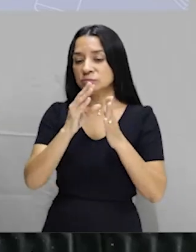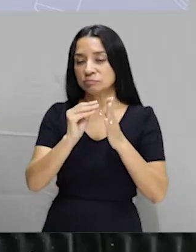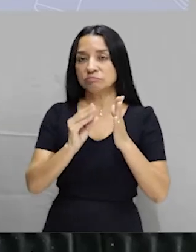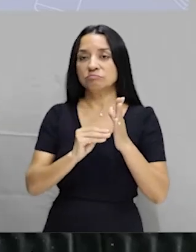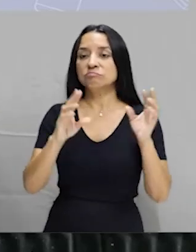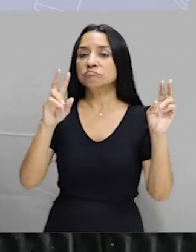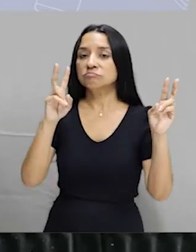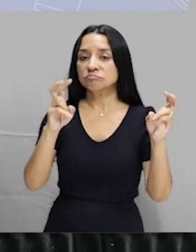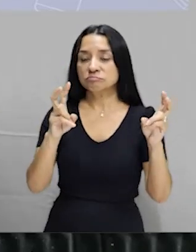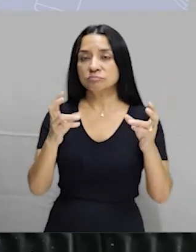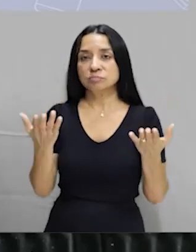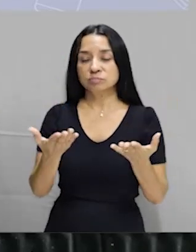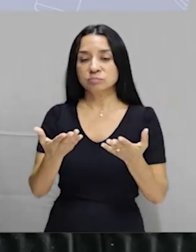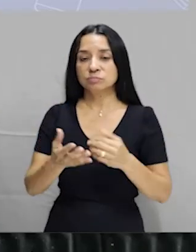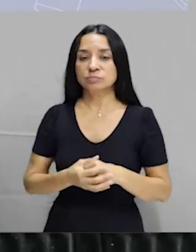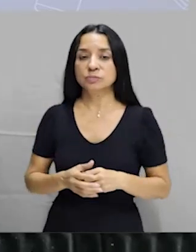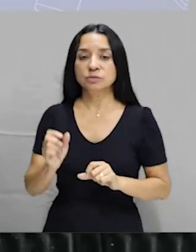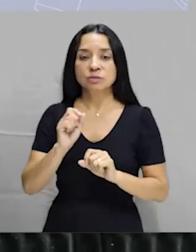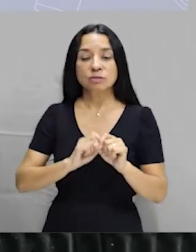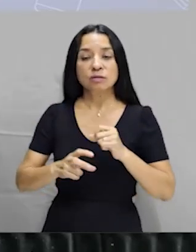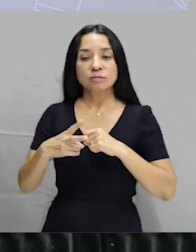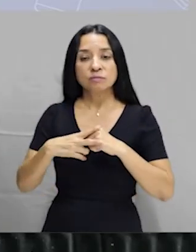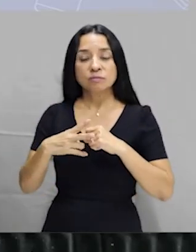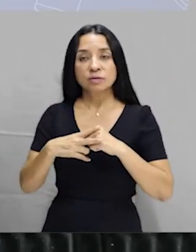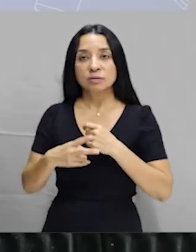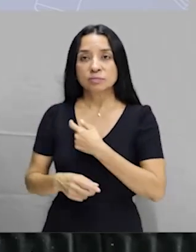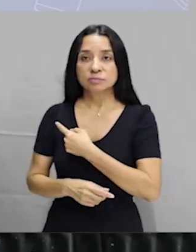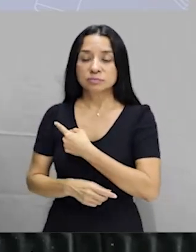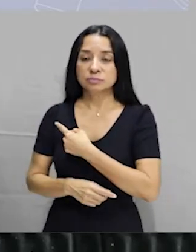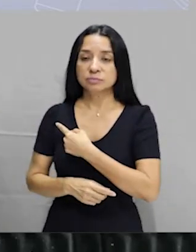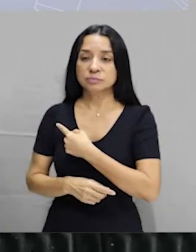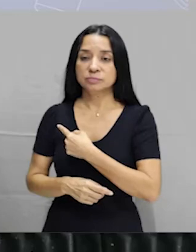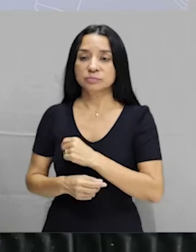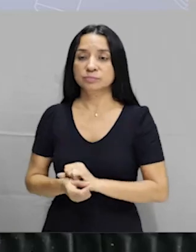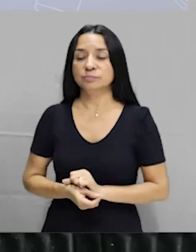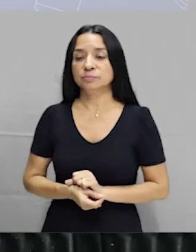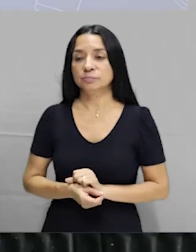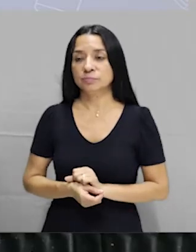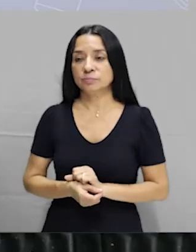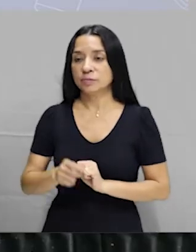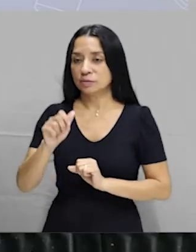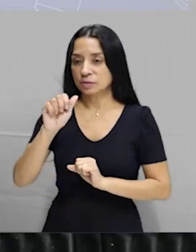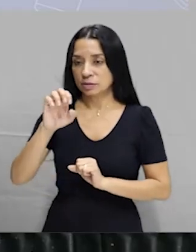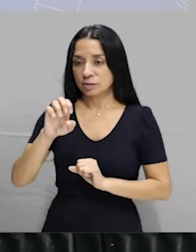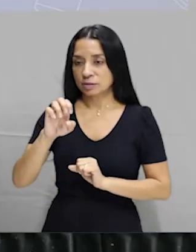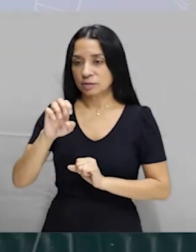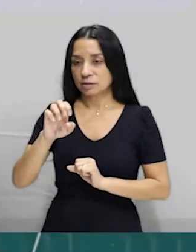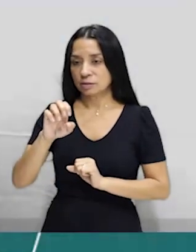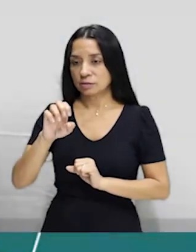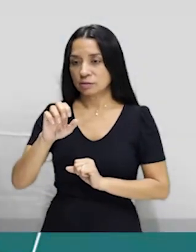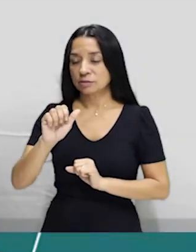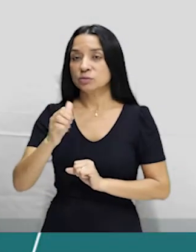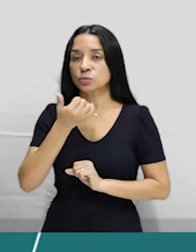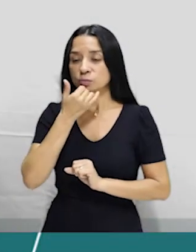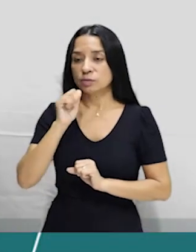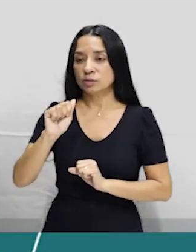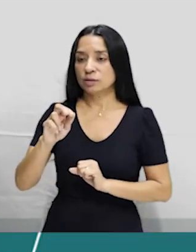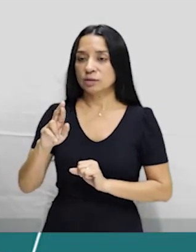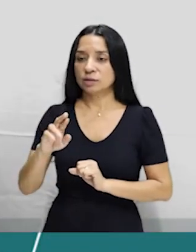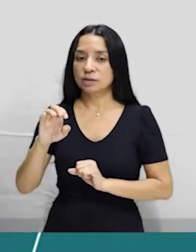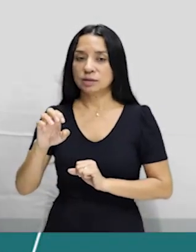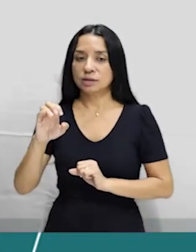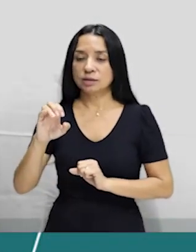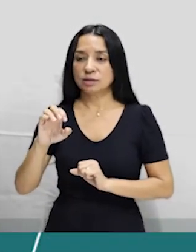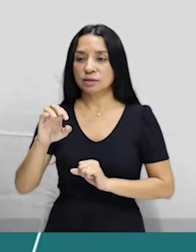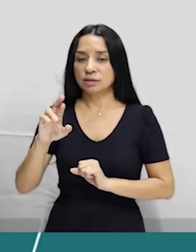trabalhamos, que são os verbos regulares. Verbos regulares, com terminação em AR, ER e R, em